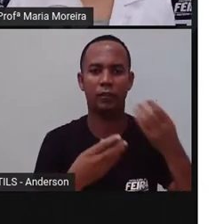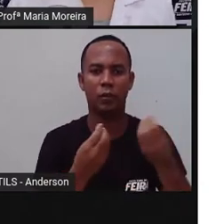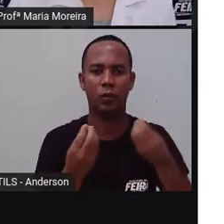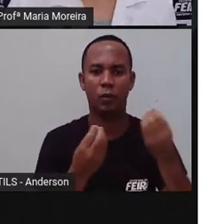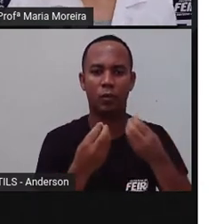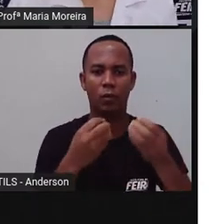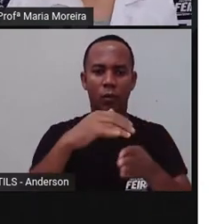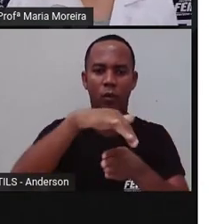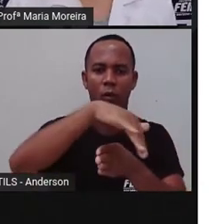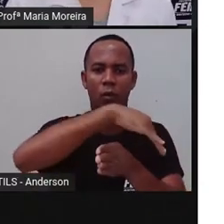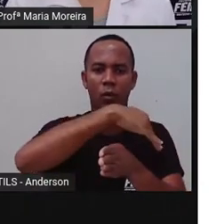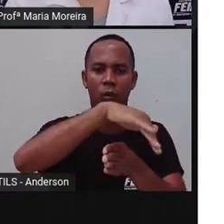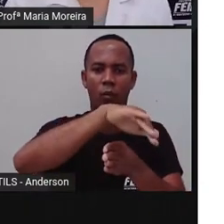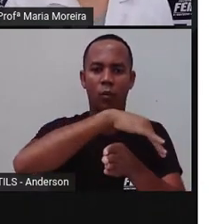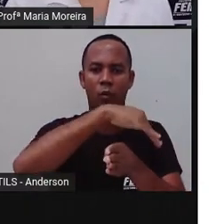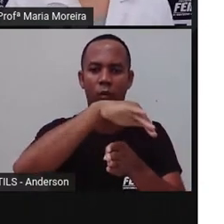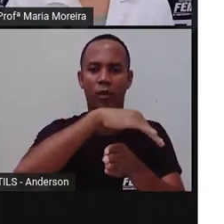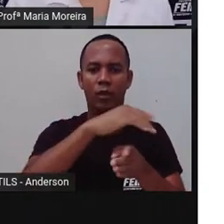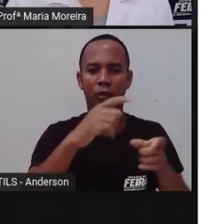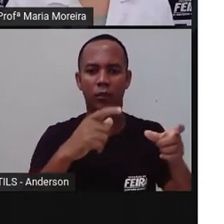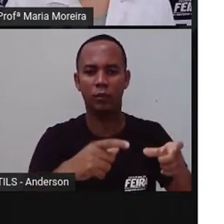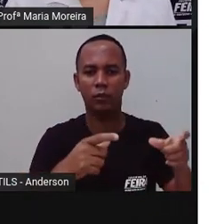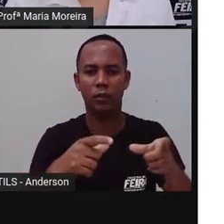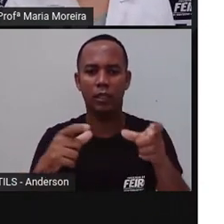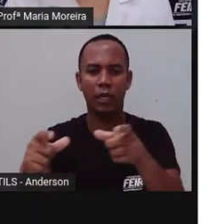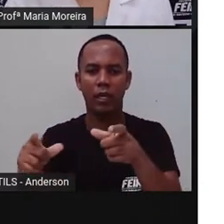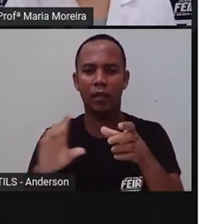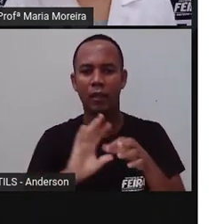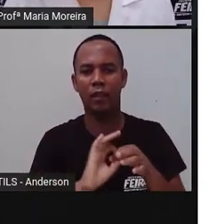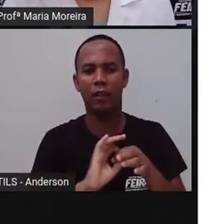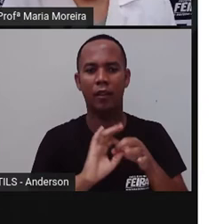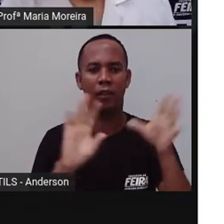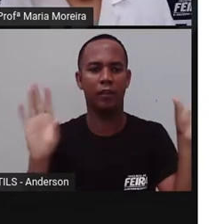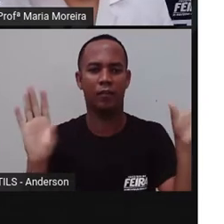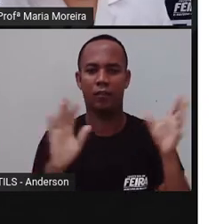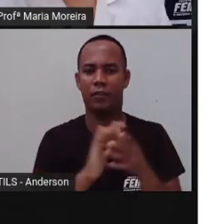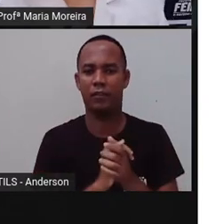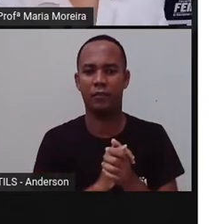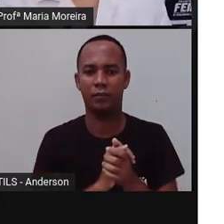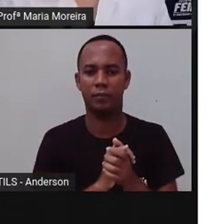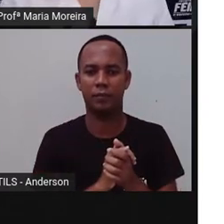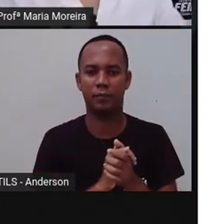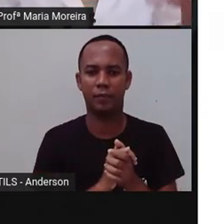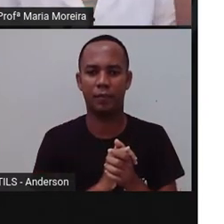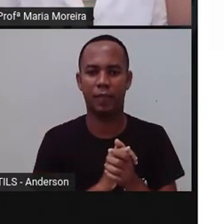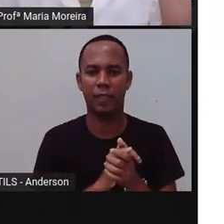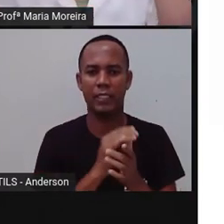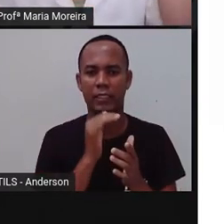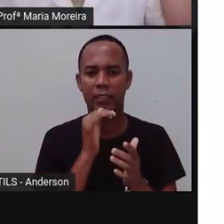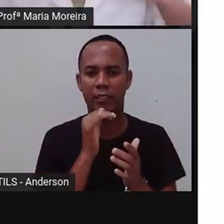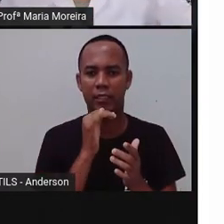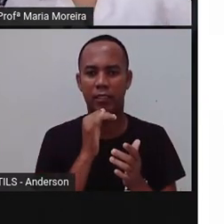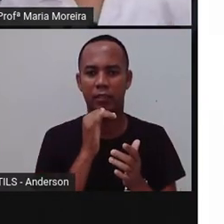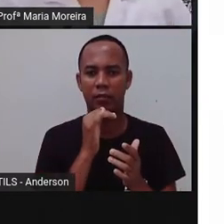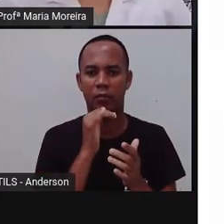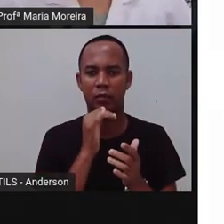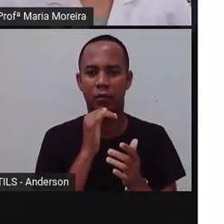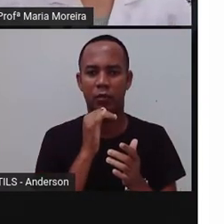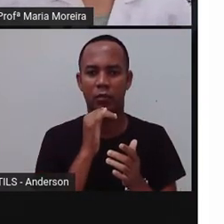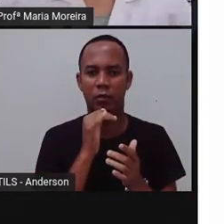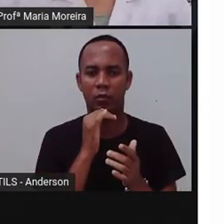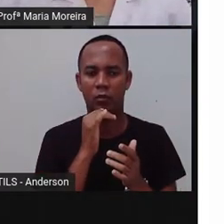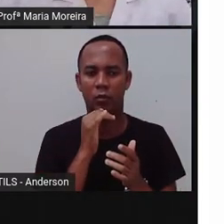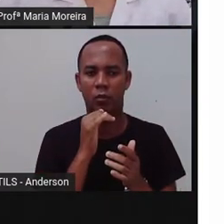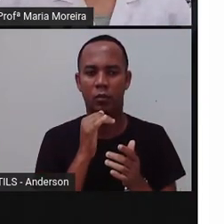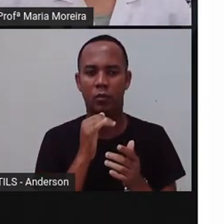ruas, né, e seus espaços públicos. Então, eu não tenho como pegar uma cidade, não, vou fazer uma cópia